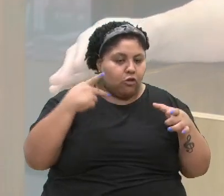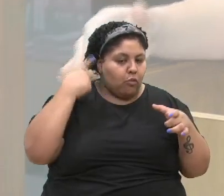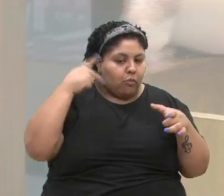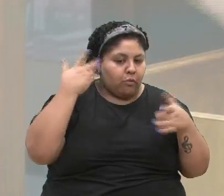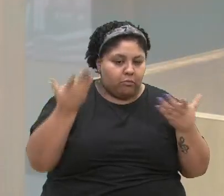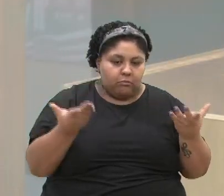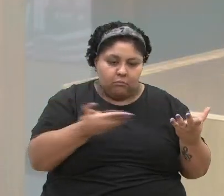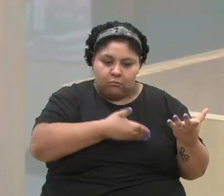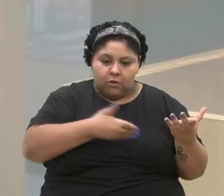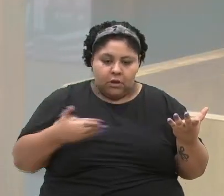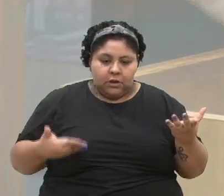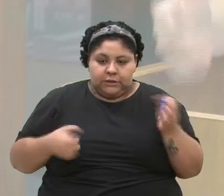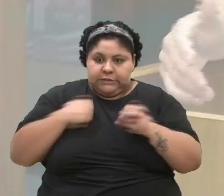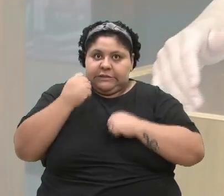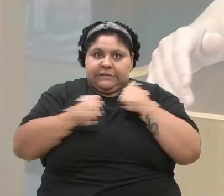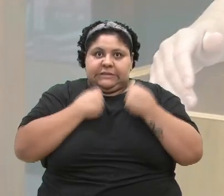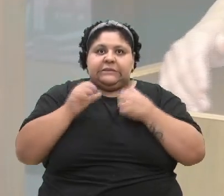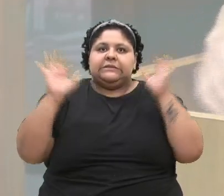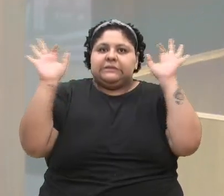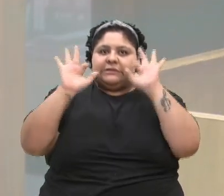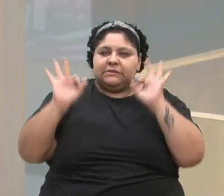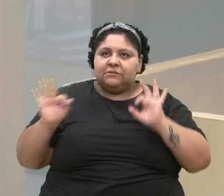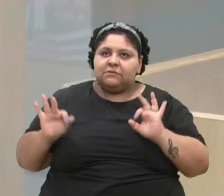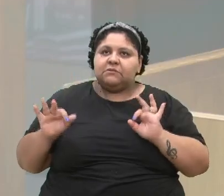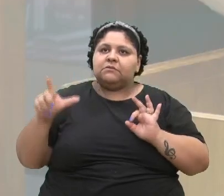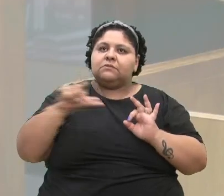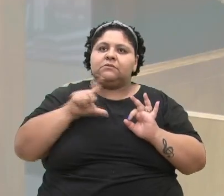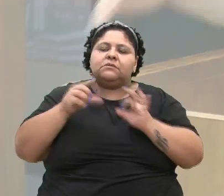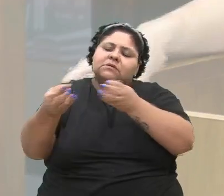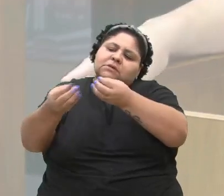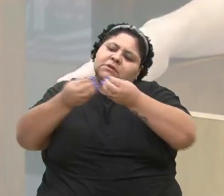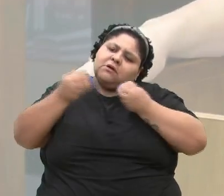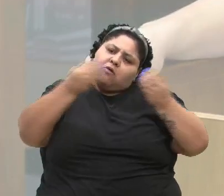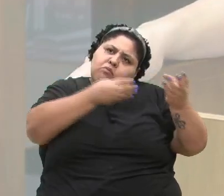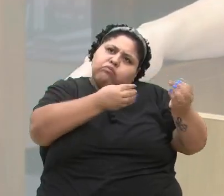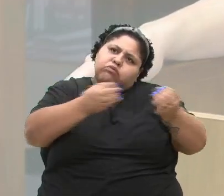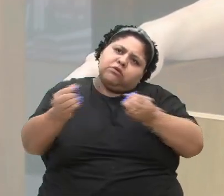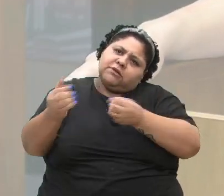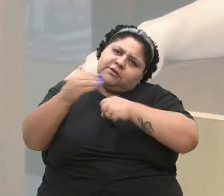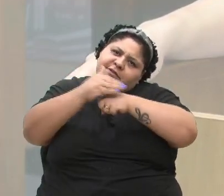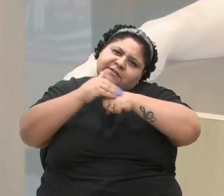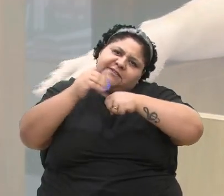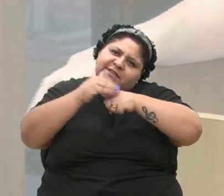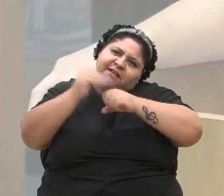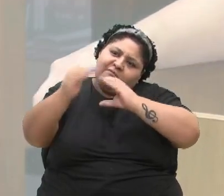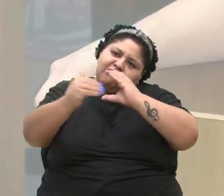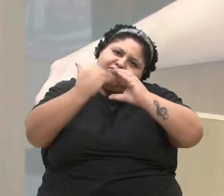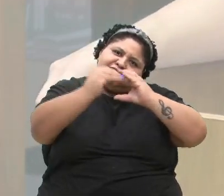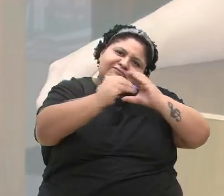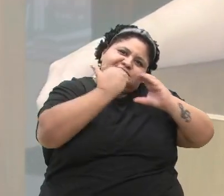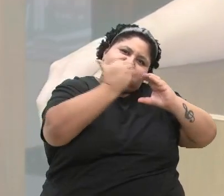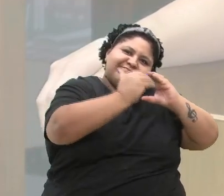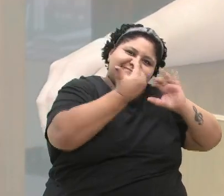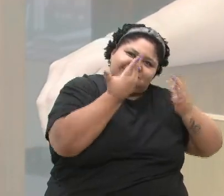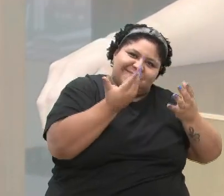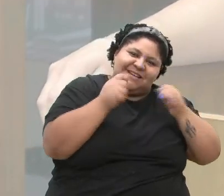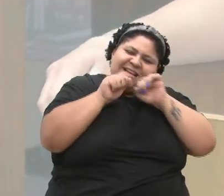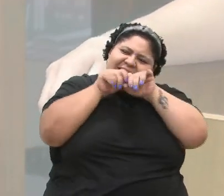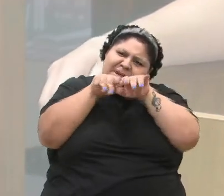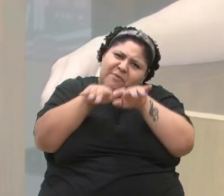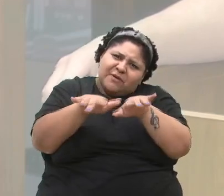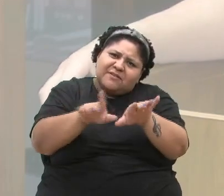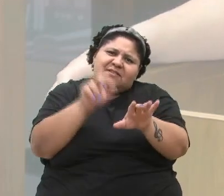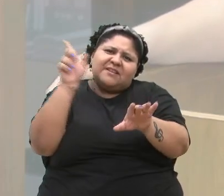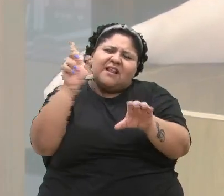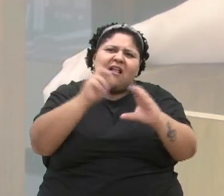com a euforia e a felicidade e a alegria de ter recebido tanta mensagem de carinho ontem dos amigos. Repercutiu lá na Câmara de